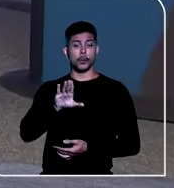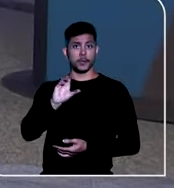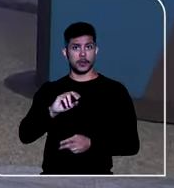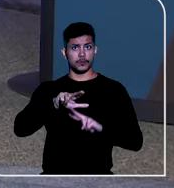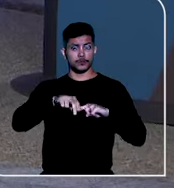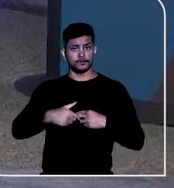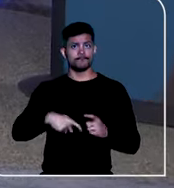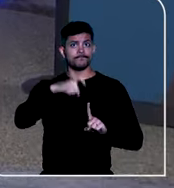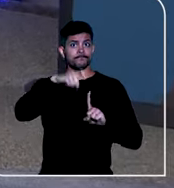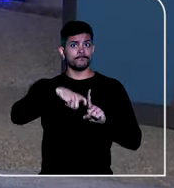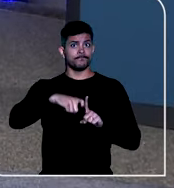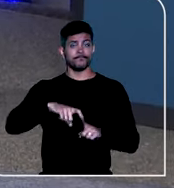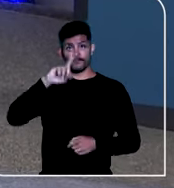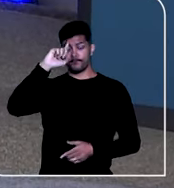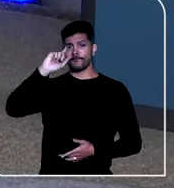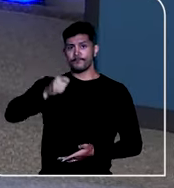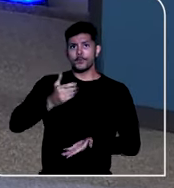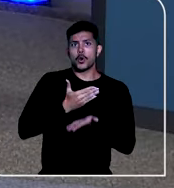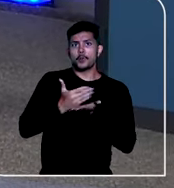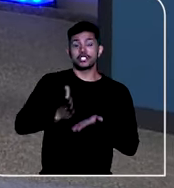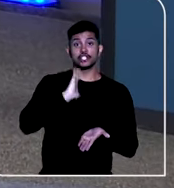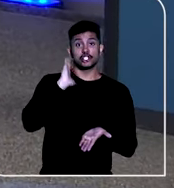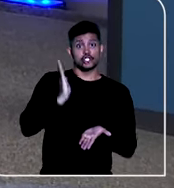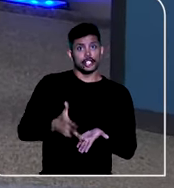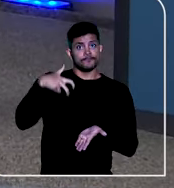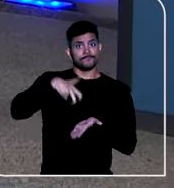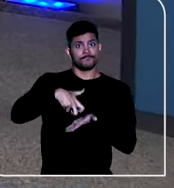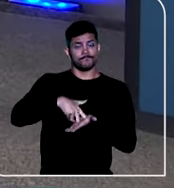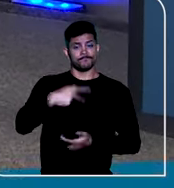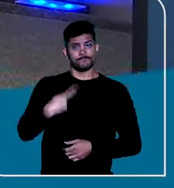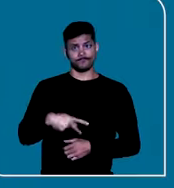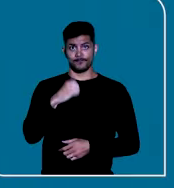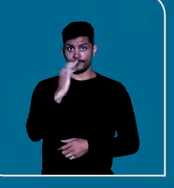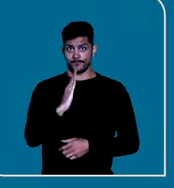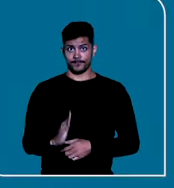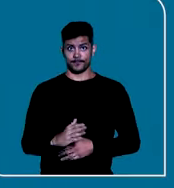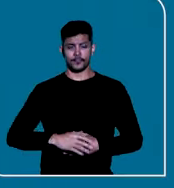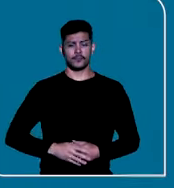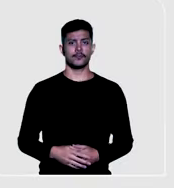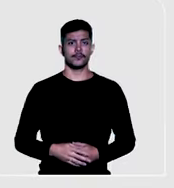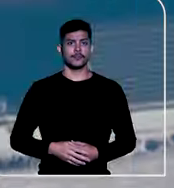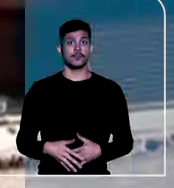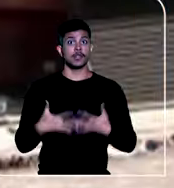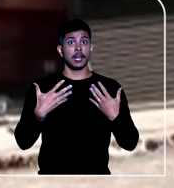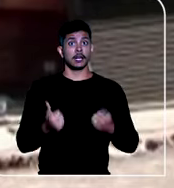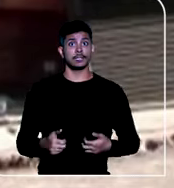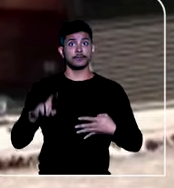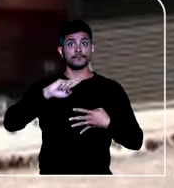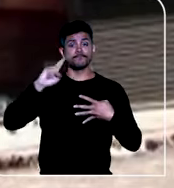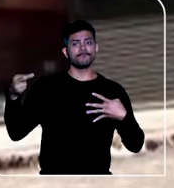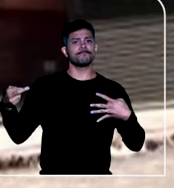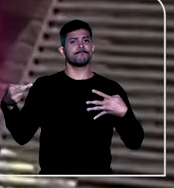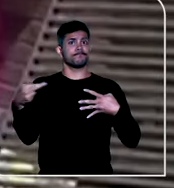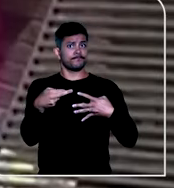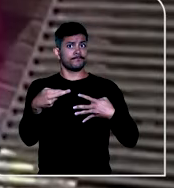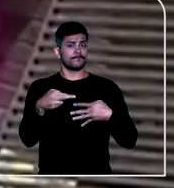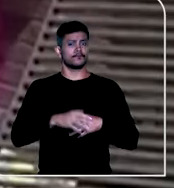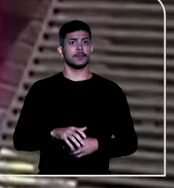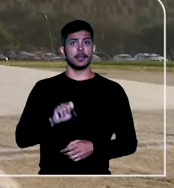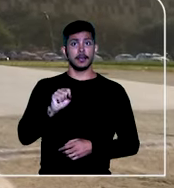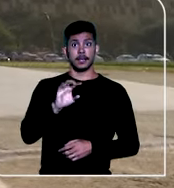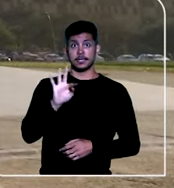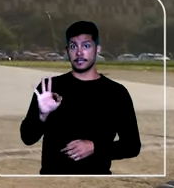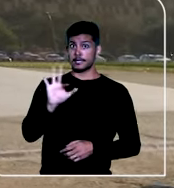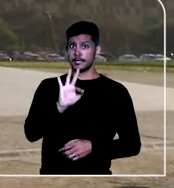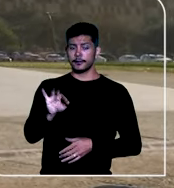determinou o início imediato da execução da pena no Brasil. Admitido recurso extraordinário para